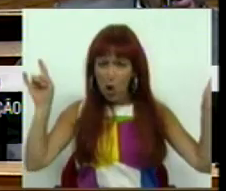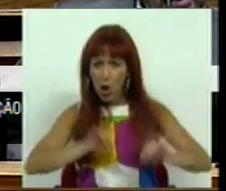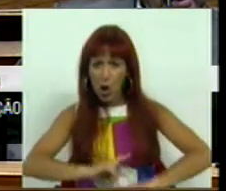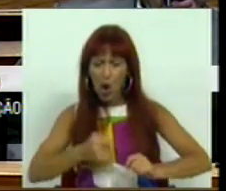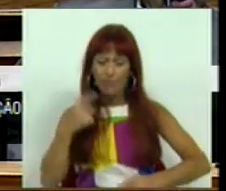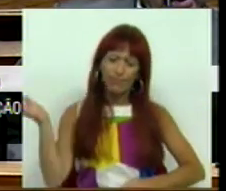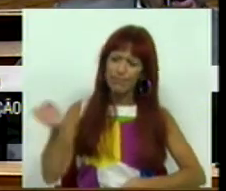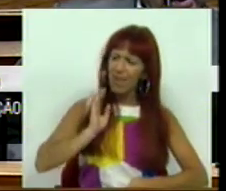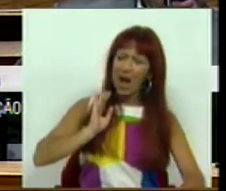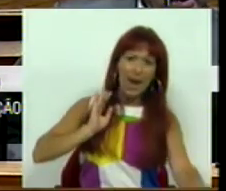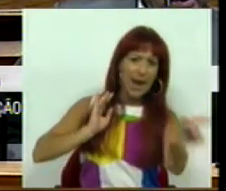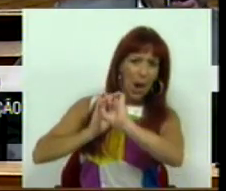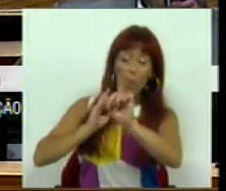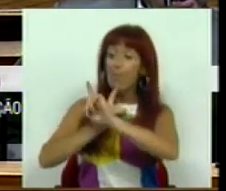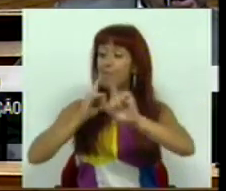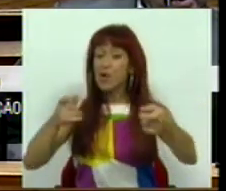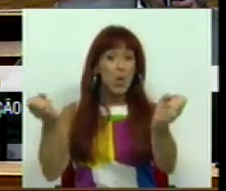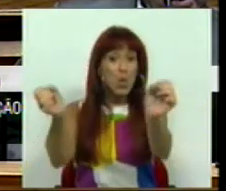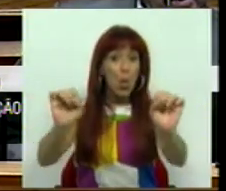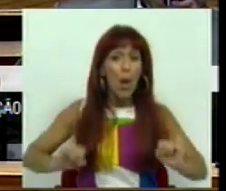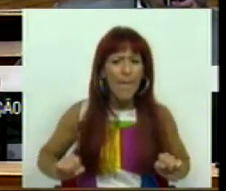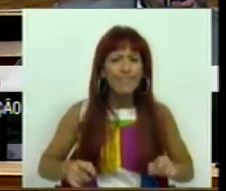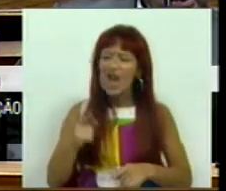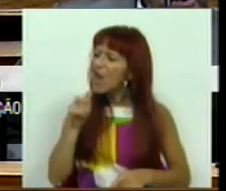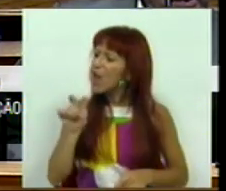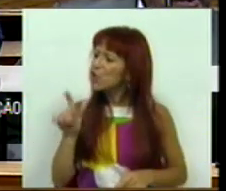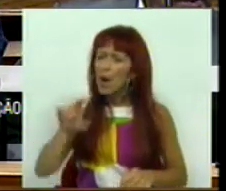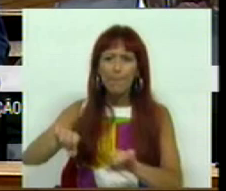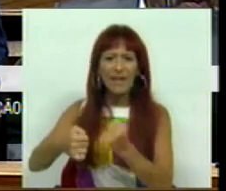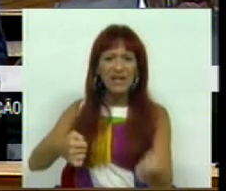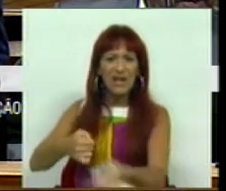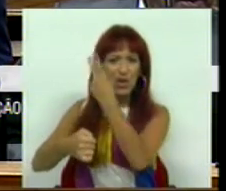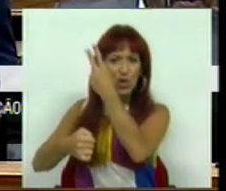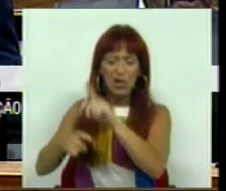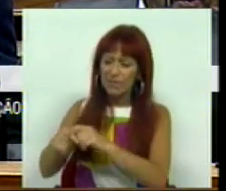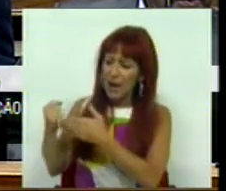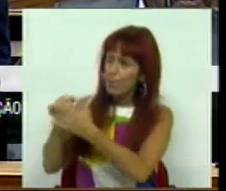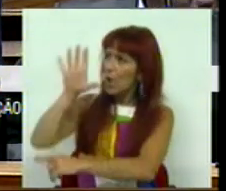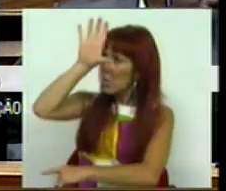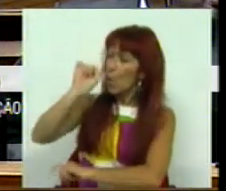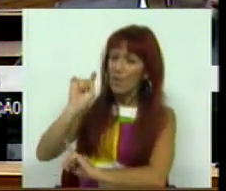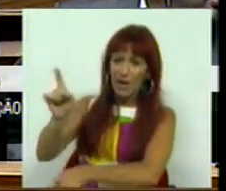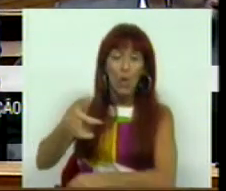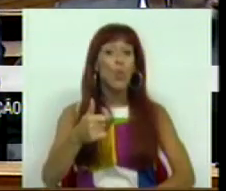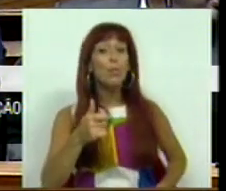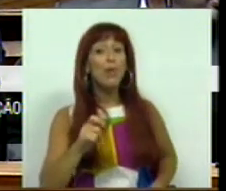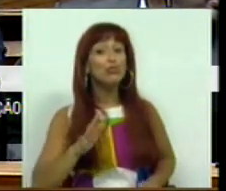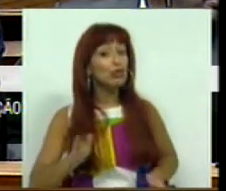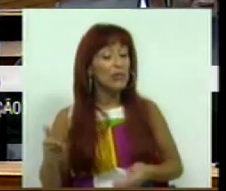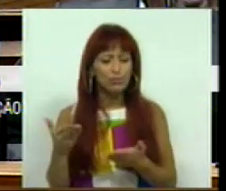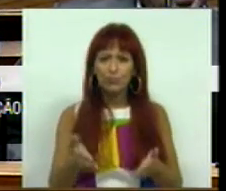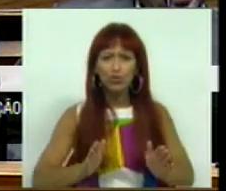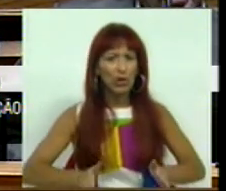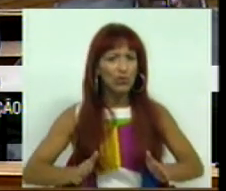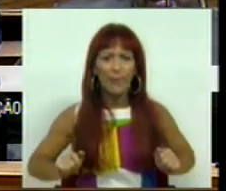esta inevitabilidade porque ela não existe, é uma escolha dos partidos que estão a suportar o Governo. O Bloco de Esquerda já trouxe